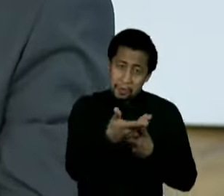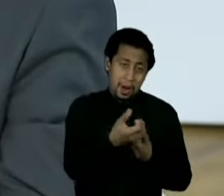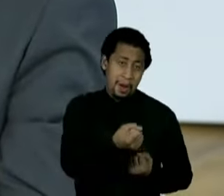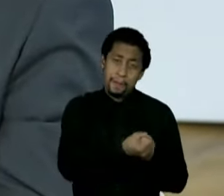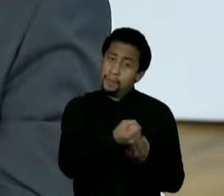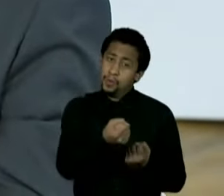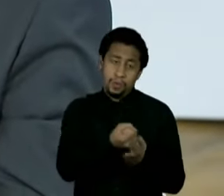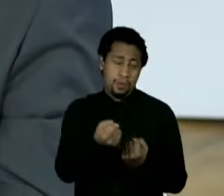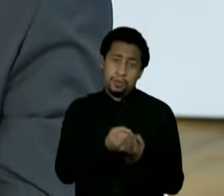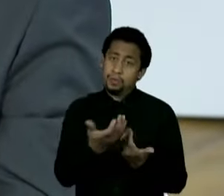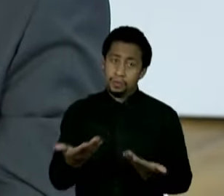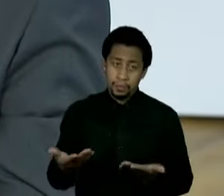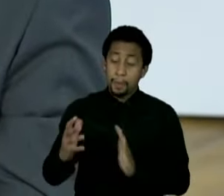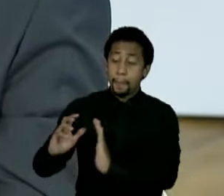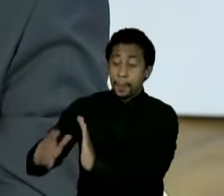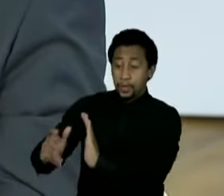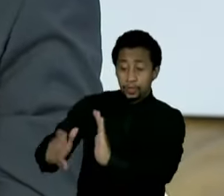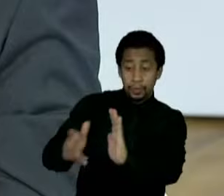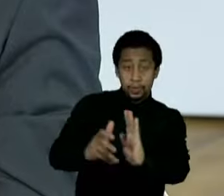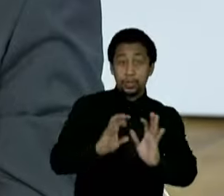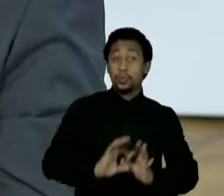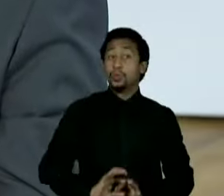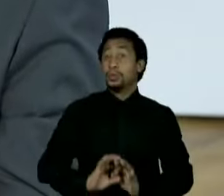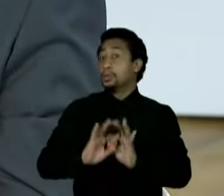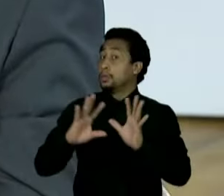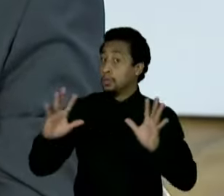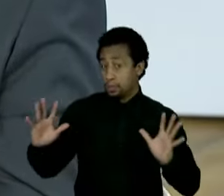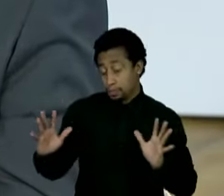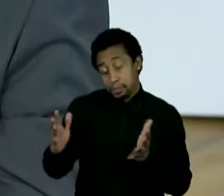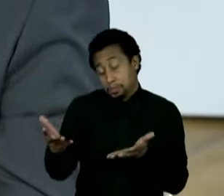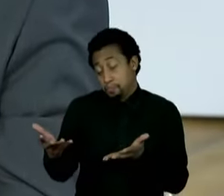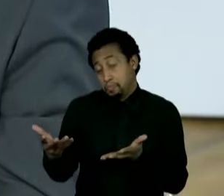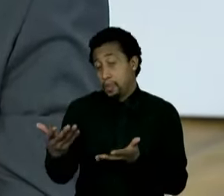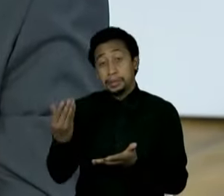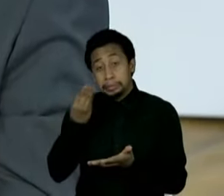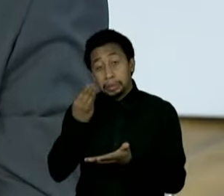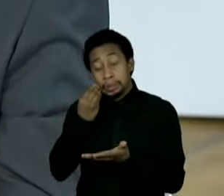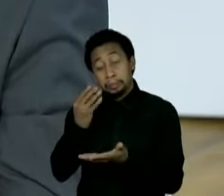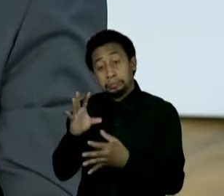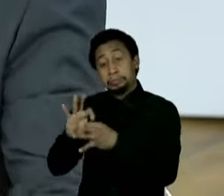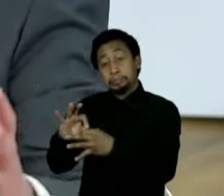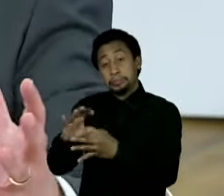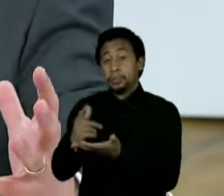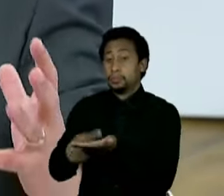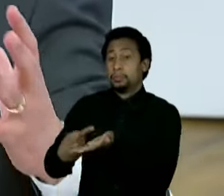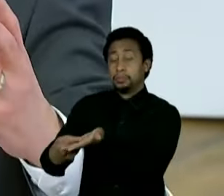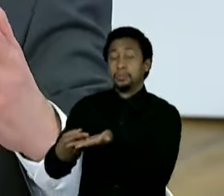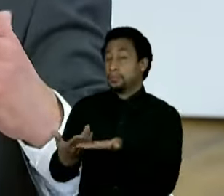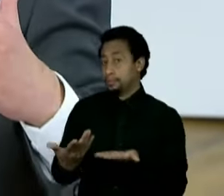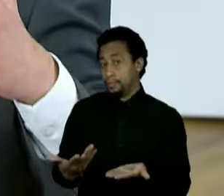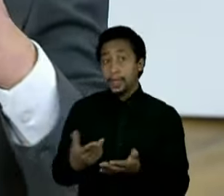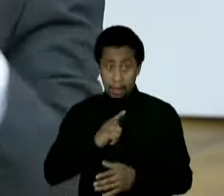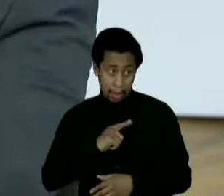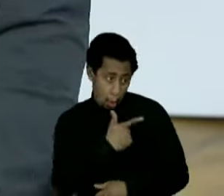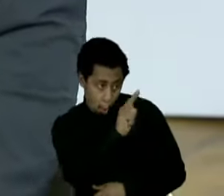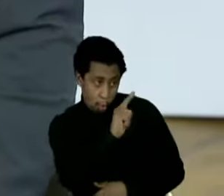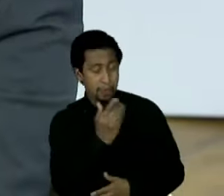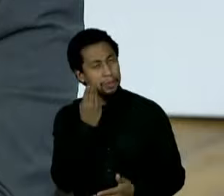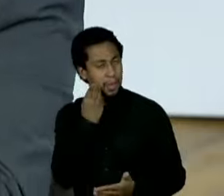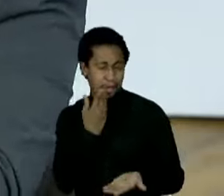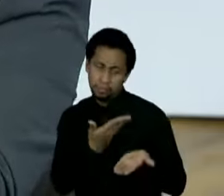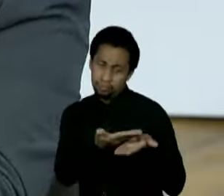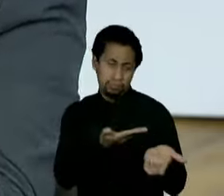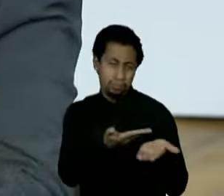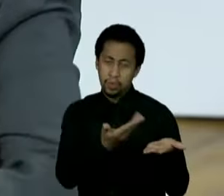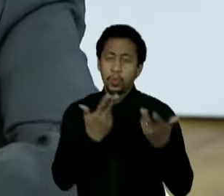juntando os partidos que estão disponíveis. Se tiver mais outro, ele vai tentar outro também. Acho que é mais ou menos da lógica